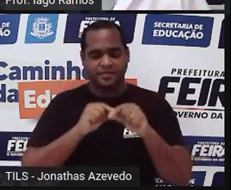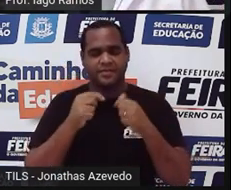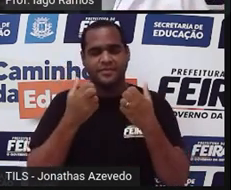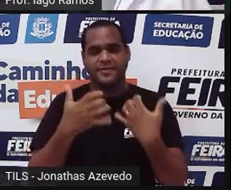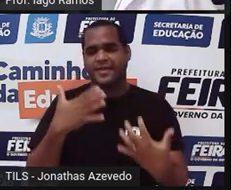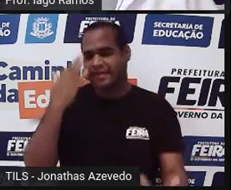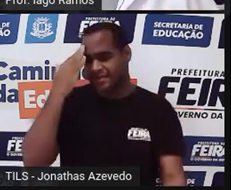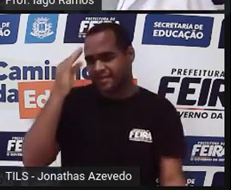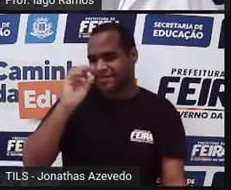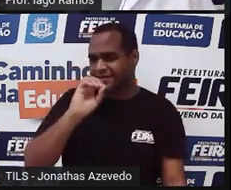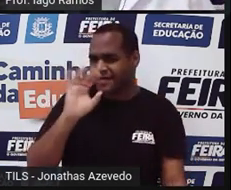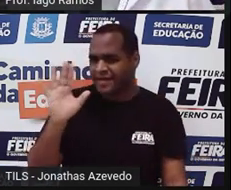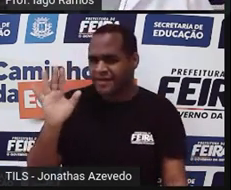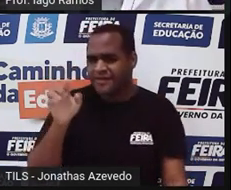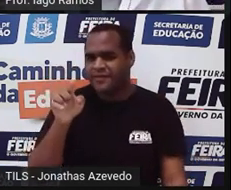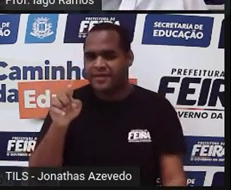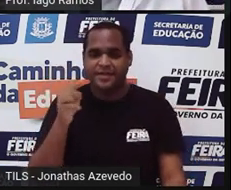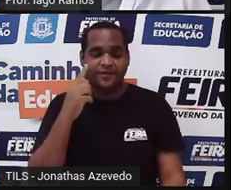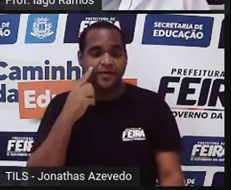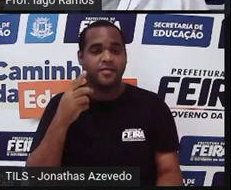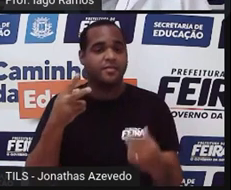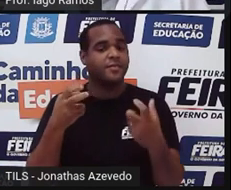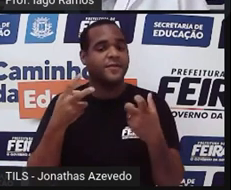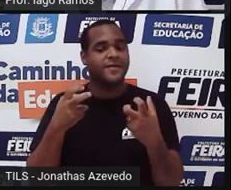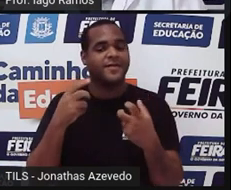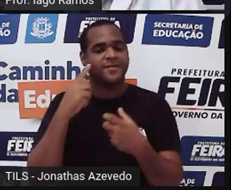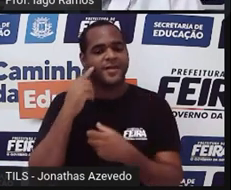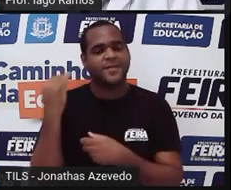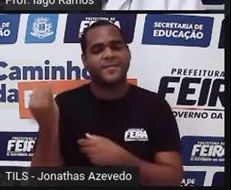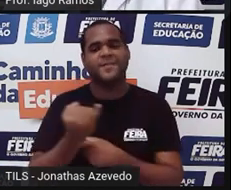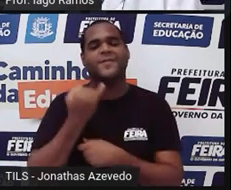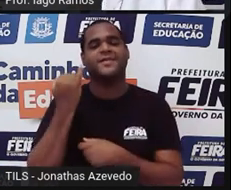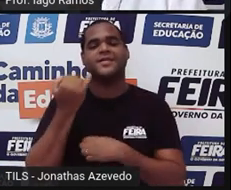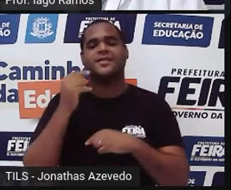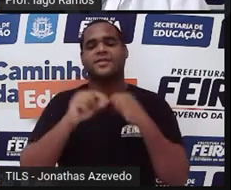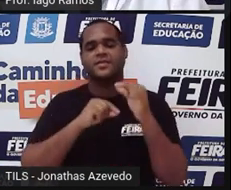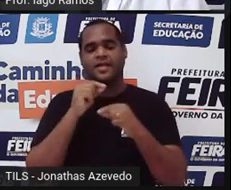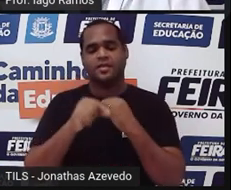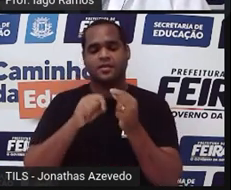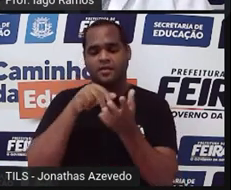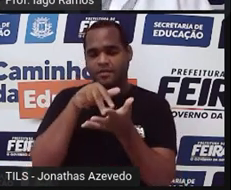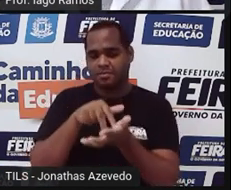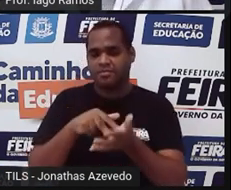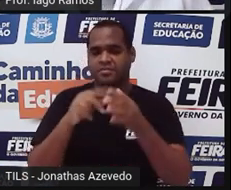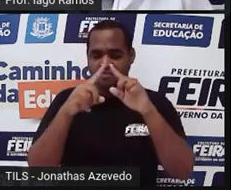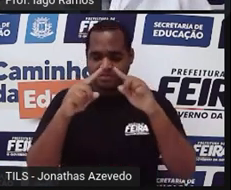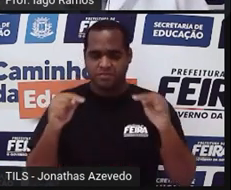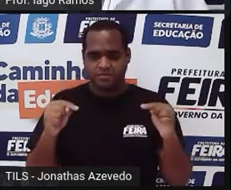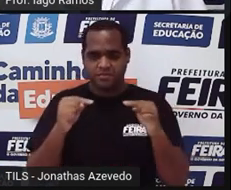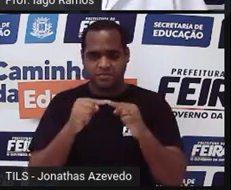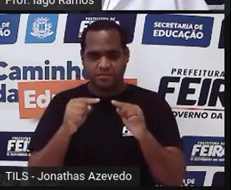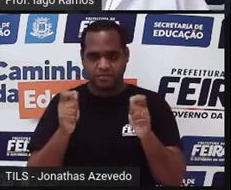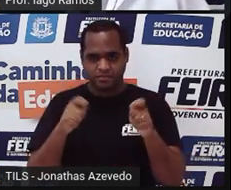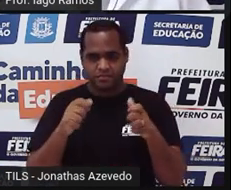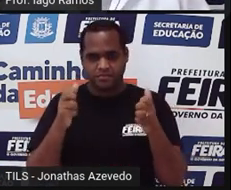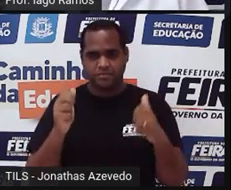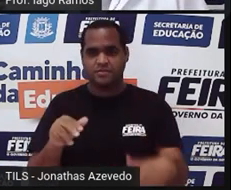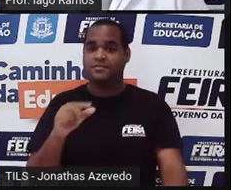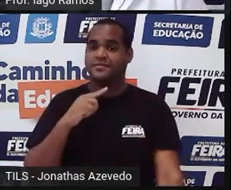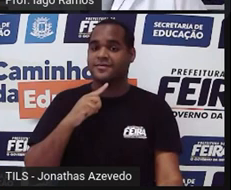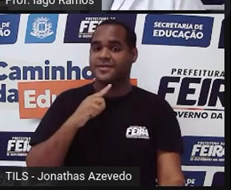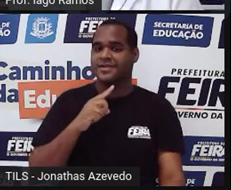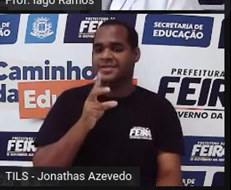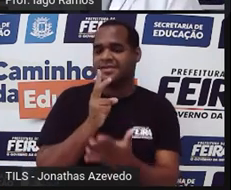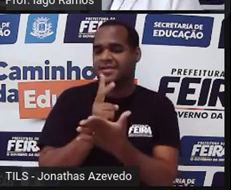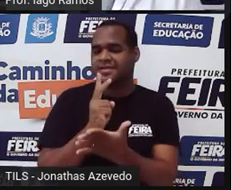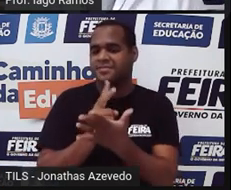sobre triângulos, principalmente essa parte da rigidez do triângulo, né? Mas entendeu quanto? Vamos usar sempre aqui,